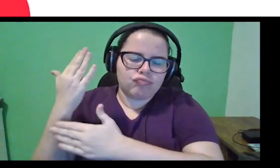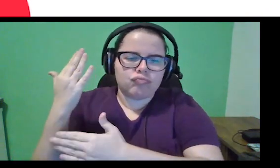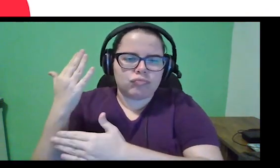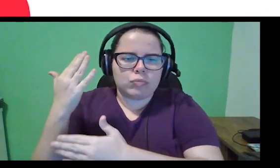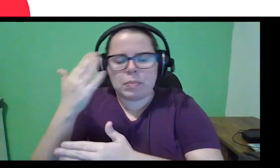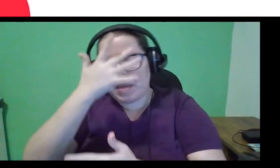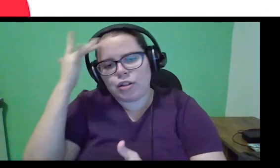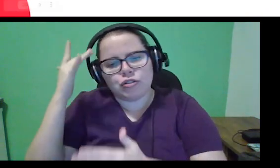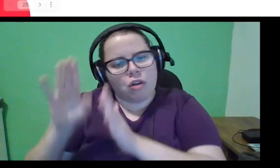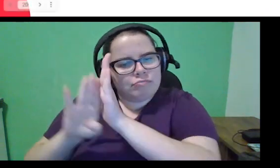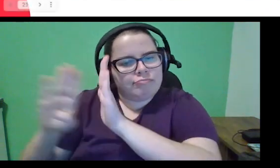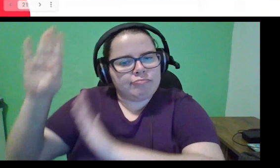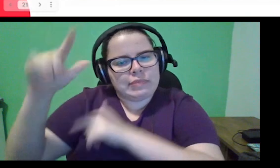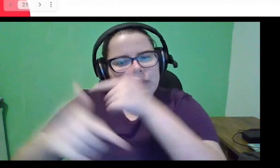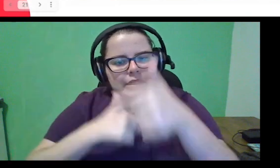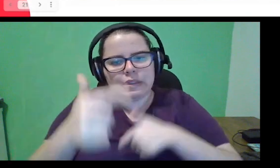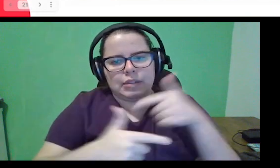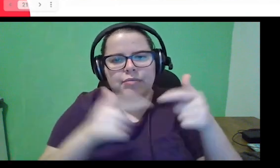pessoas que usam esse produto.